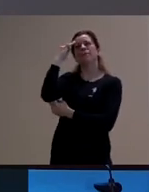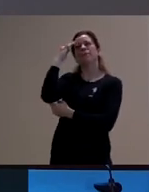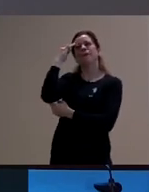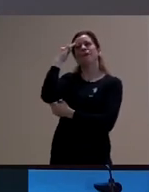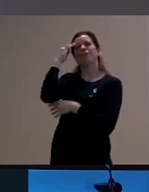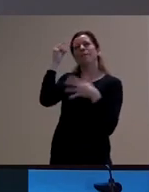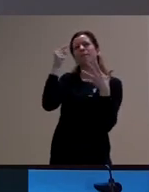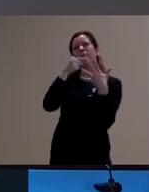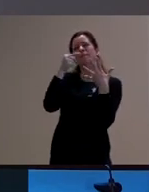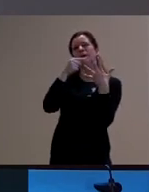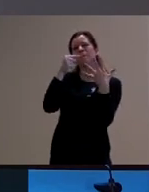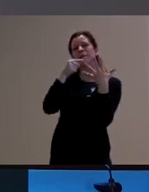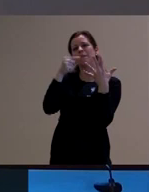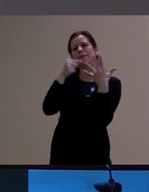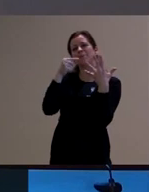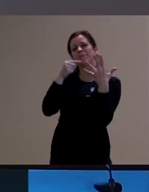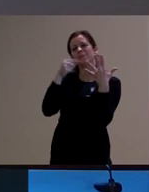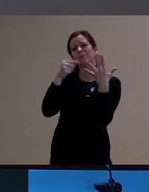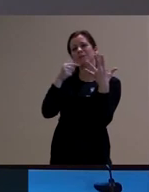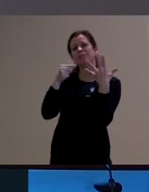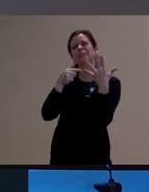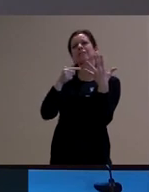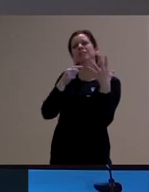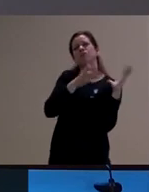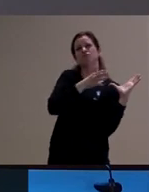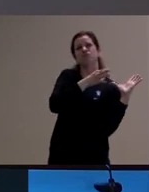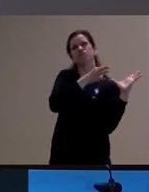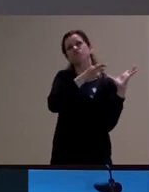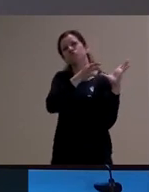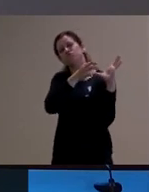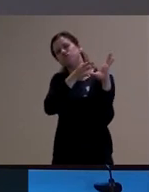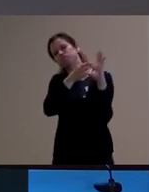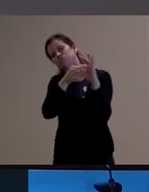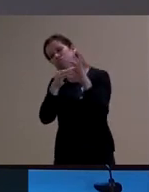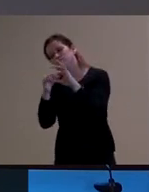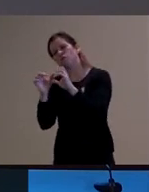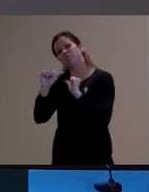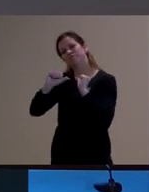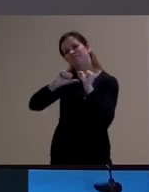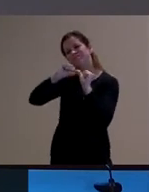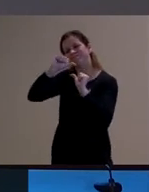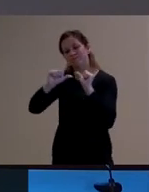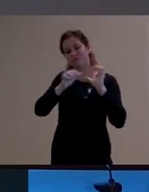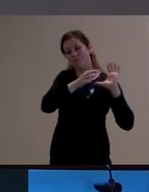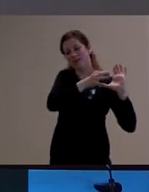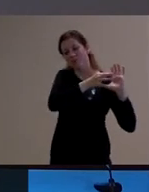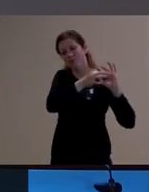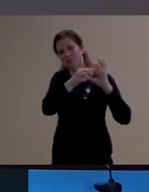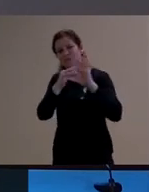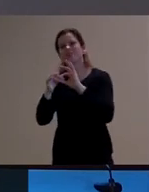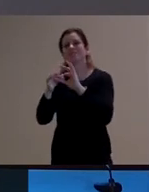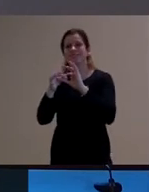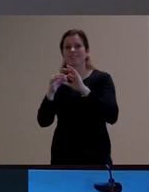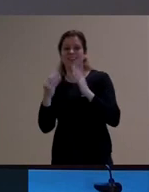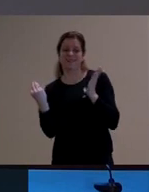resgatando e daí elas são recontextualizadas e apresentadas nesse livro.